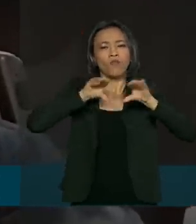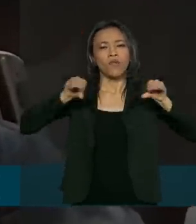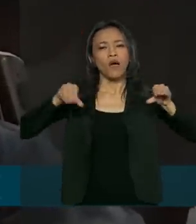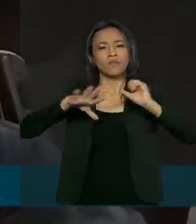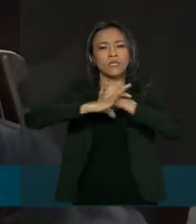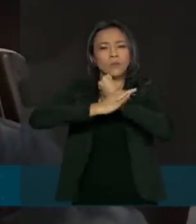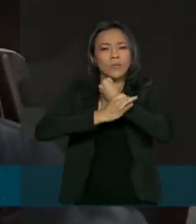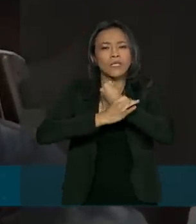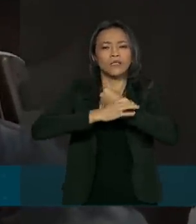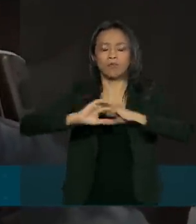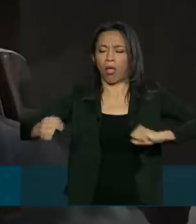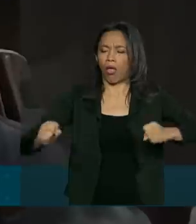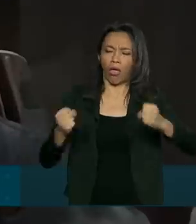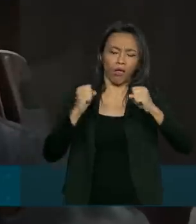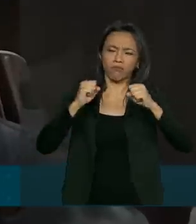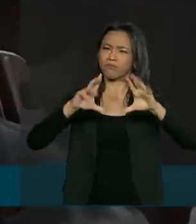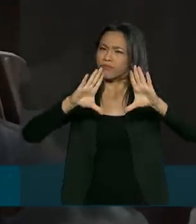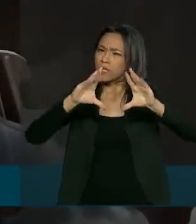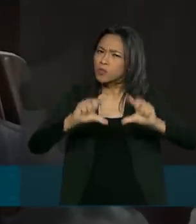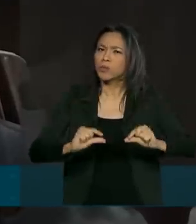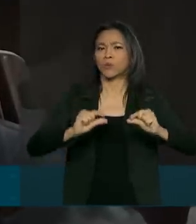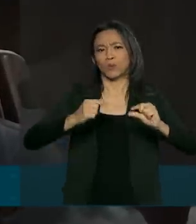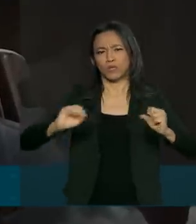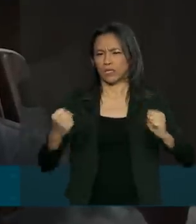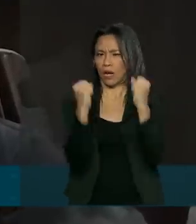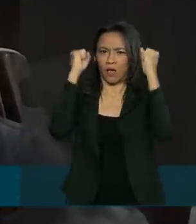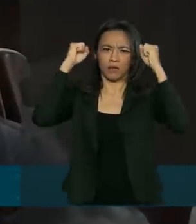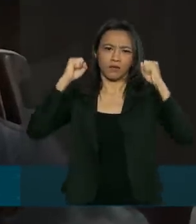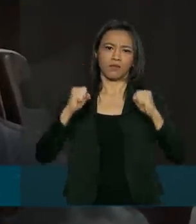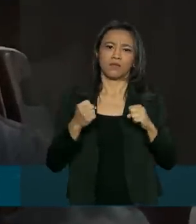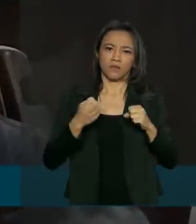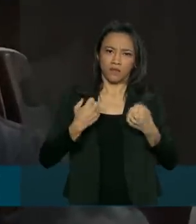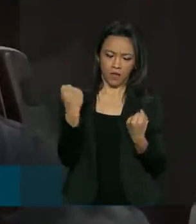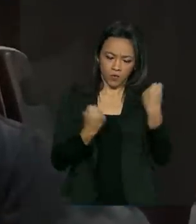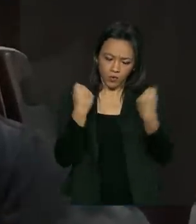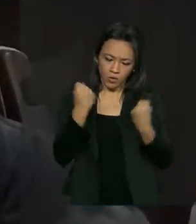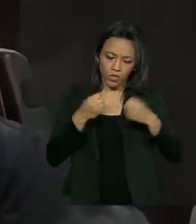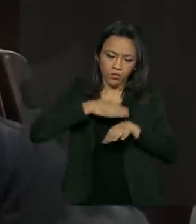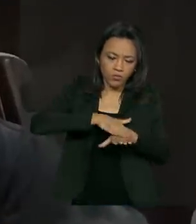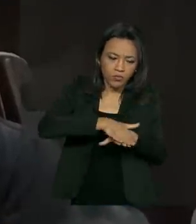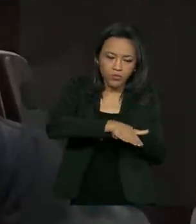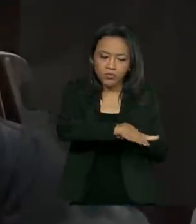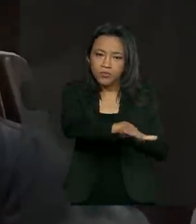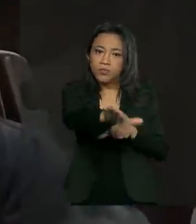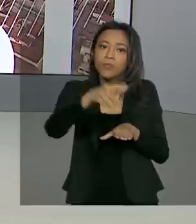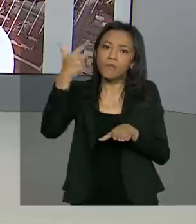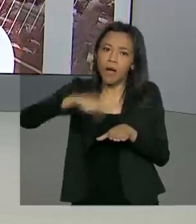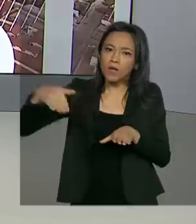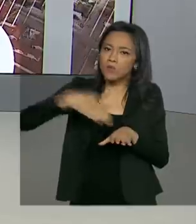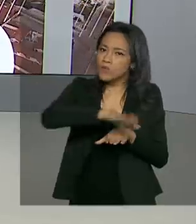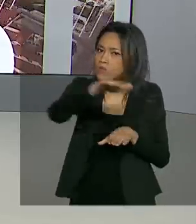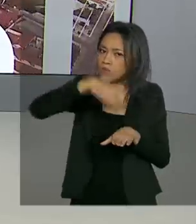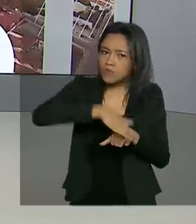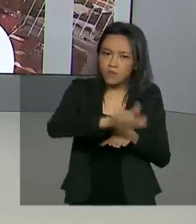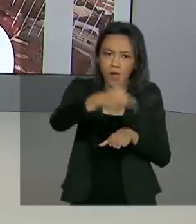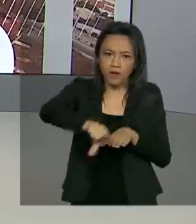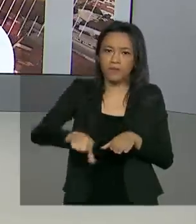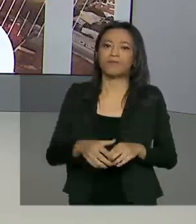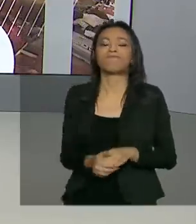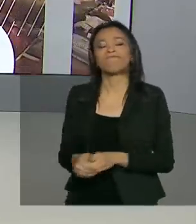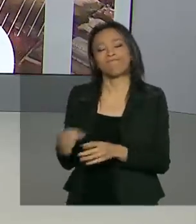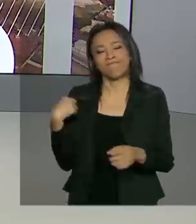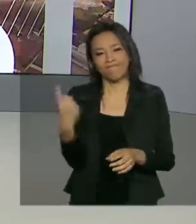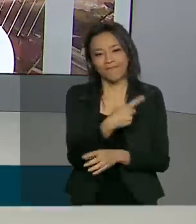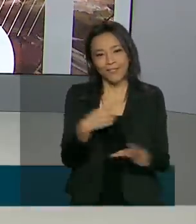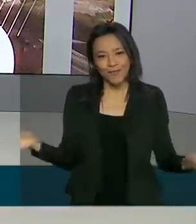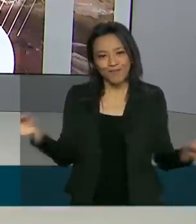menos estressante. São pontos essenciais para o fluxo de carga de caminhão. O Brasil em